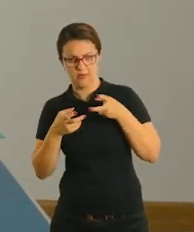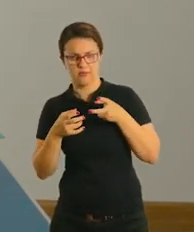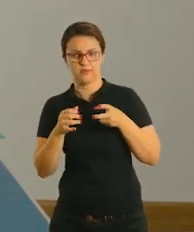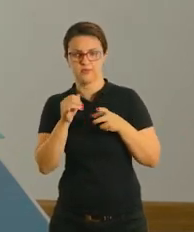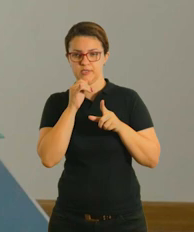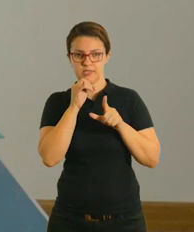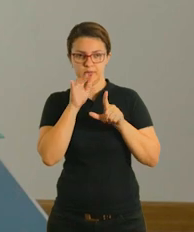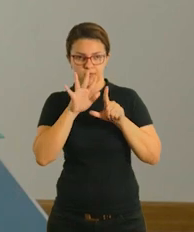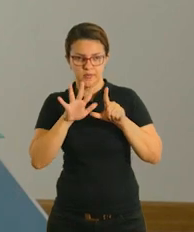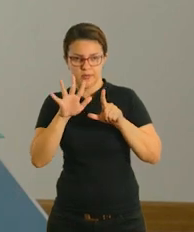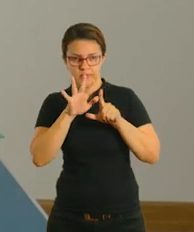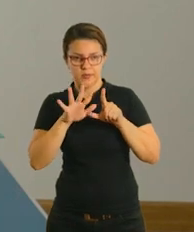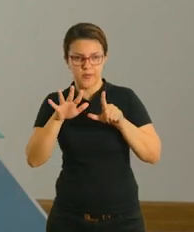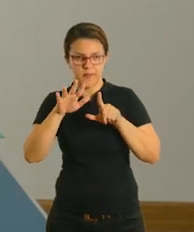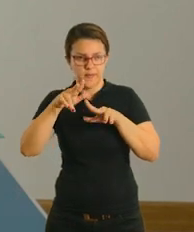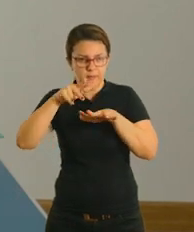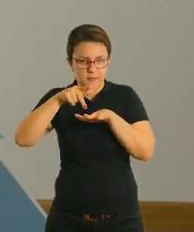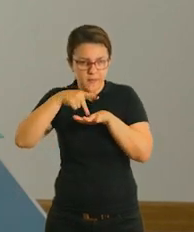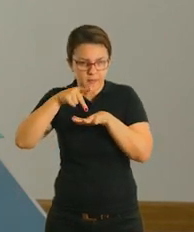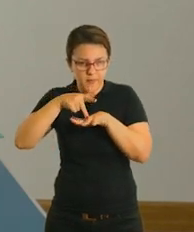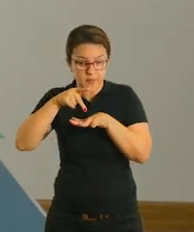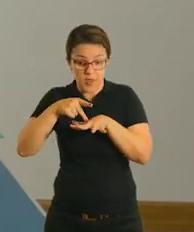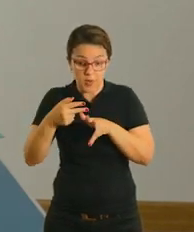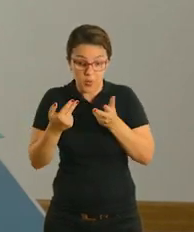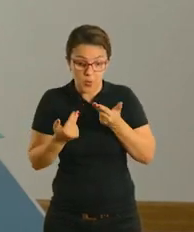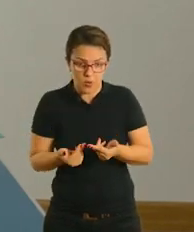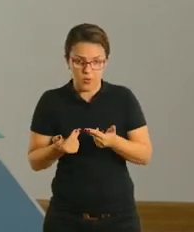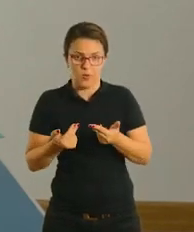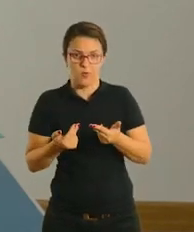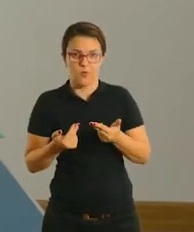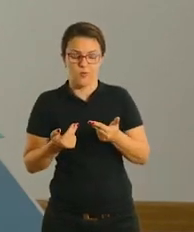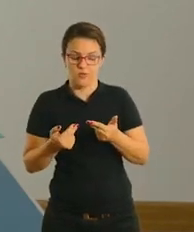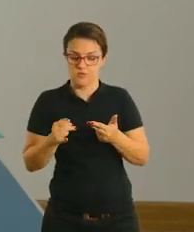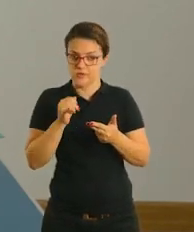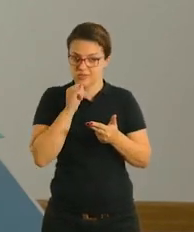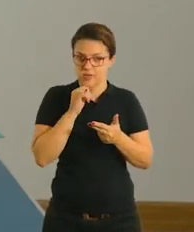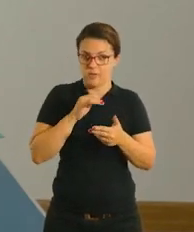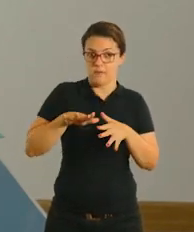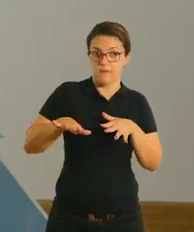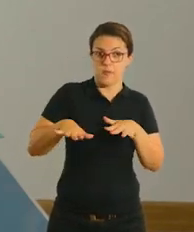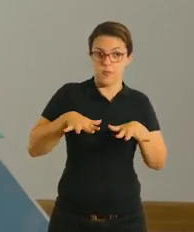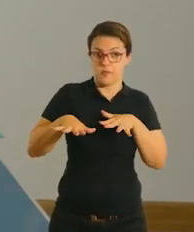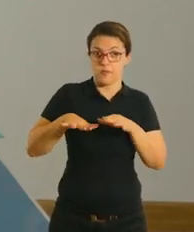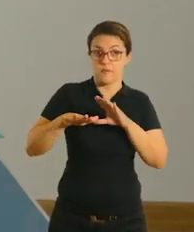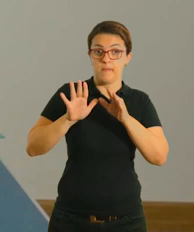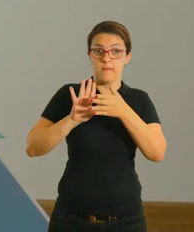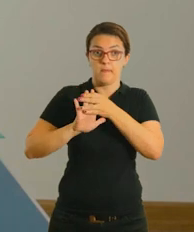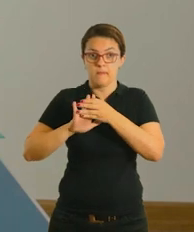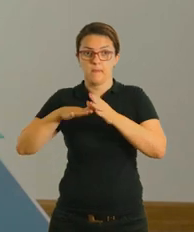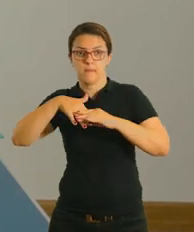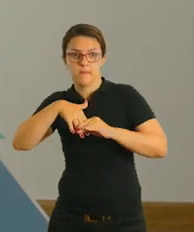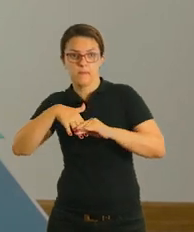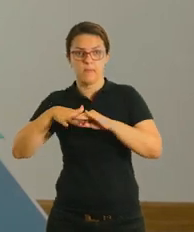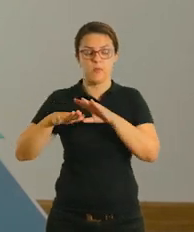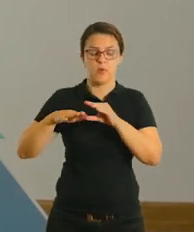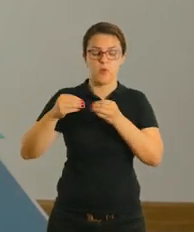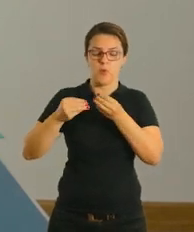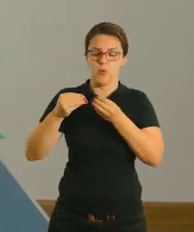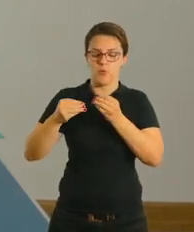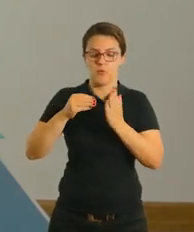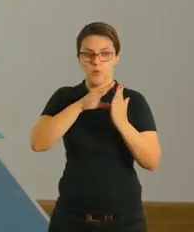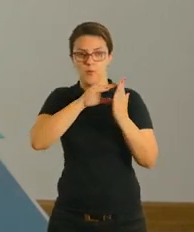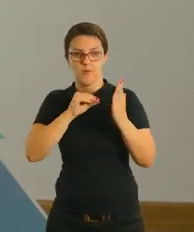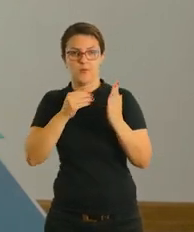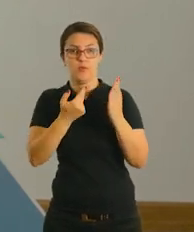Então, se você fez desenho do pé, o posicionamento do pé tem que ser igual ao desenho, se a mão tá de um jeito no desenho, tem que ser da mesma forma na